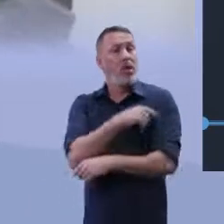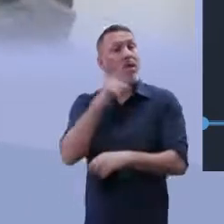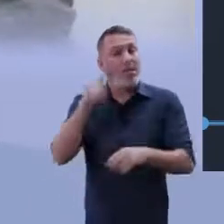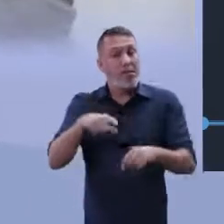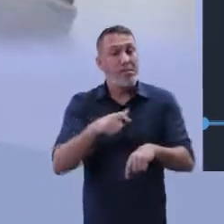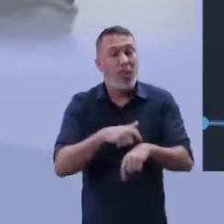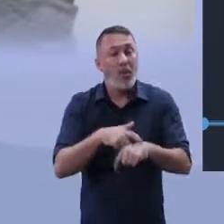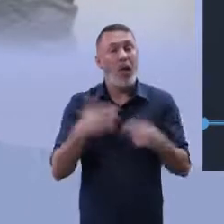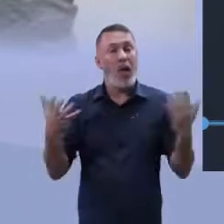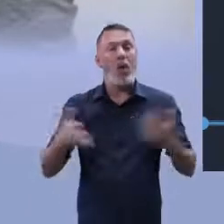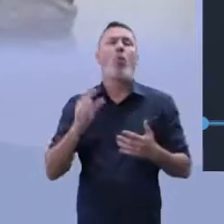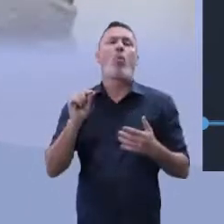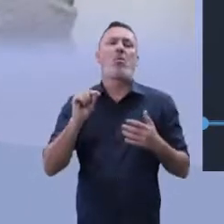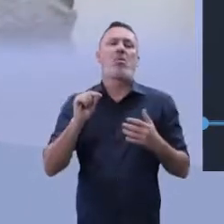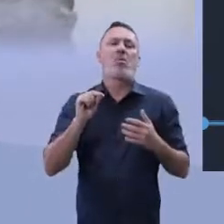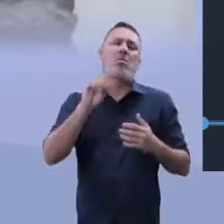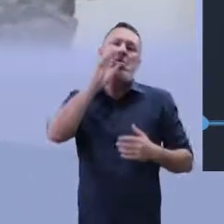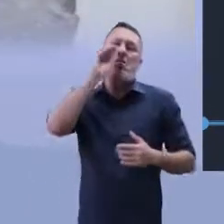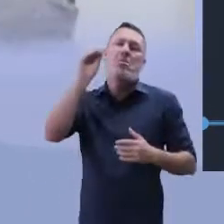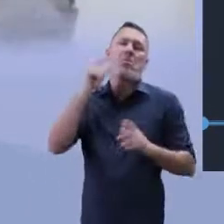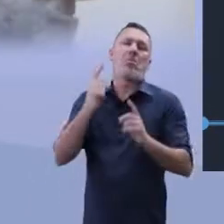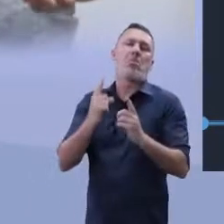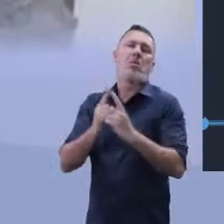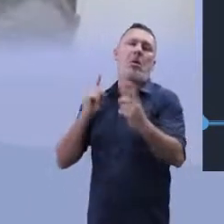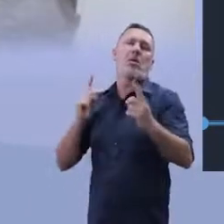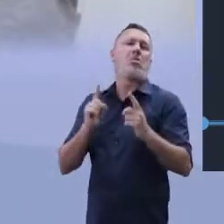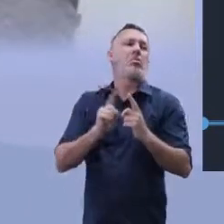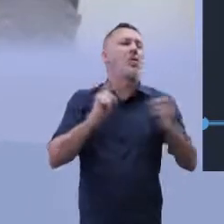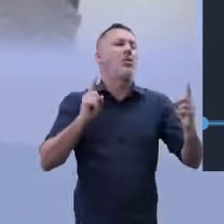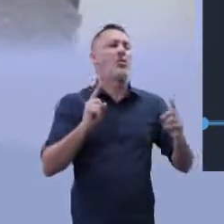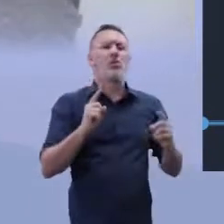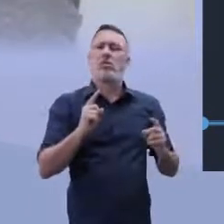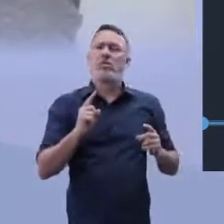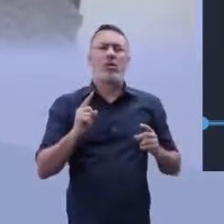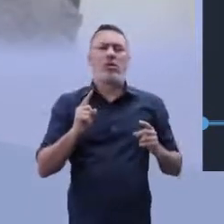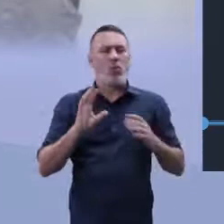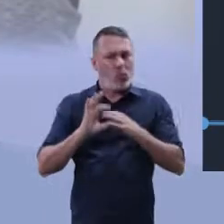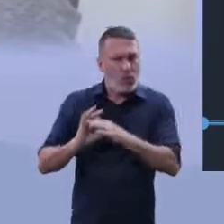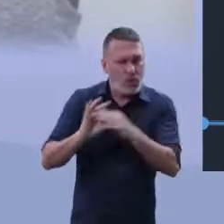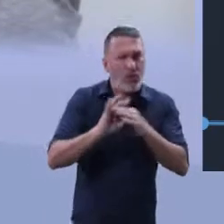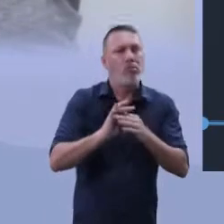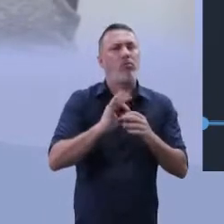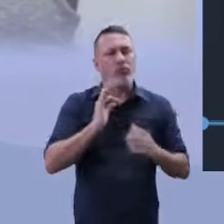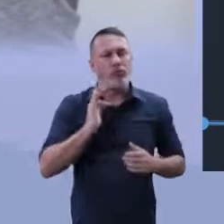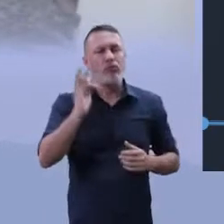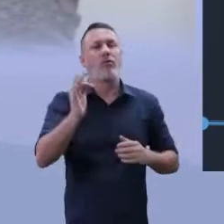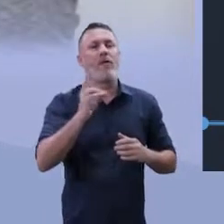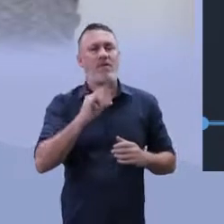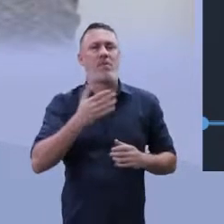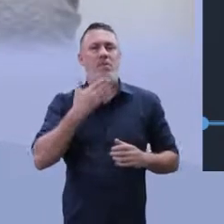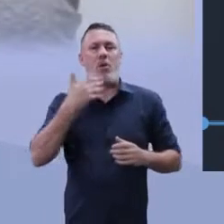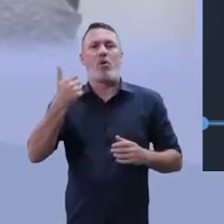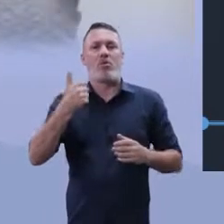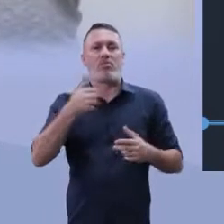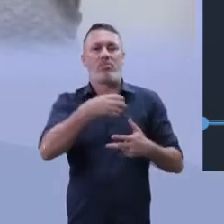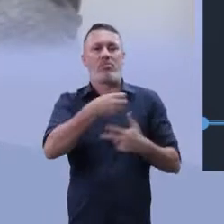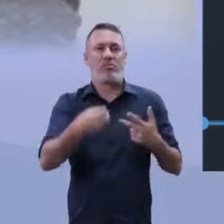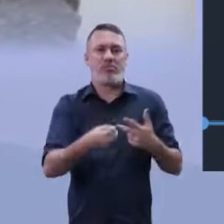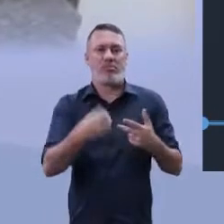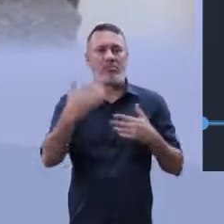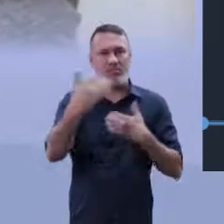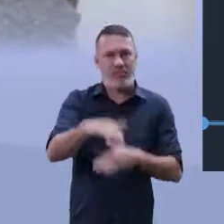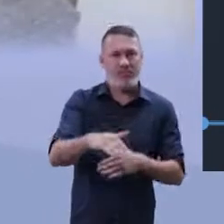troca é o momento agora de união para ter um melhor rendimento na sua prova